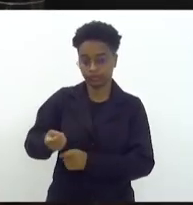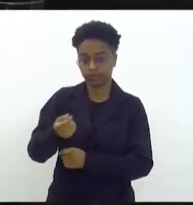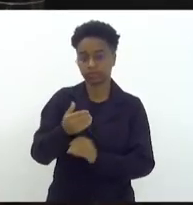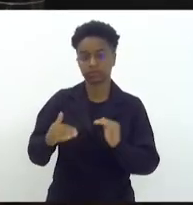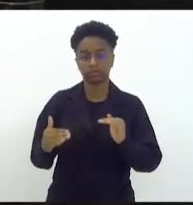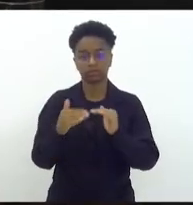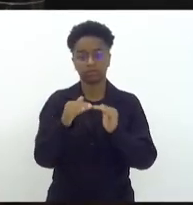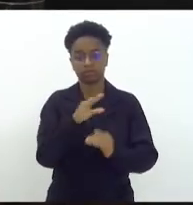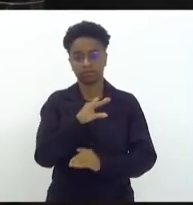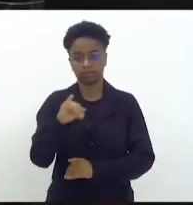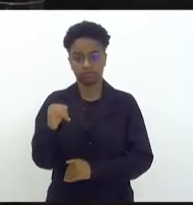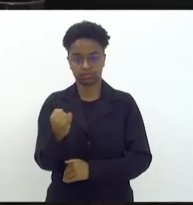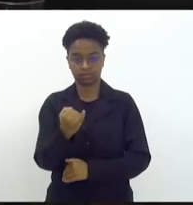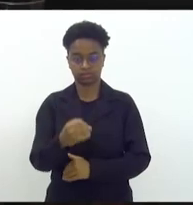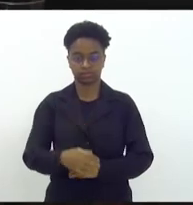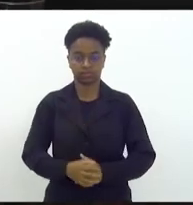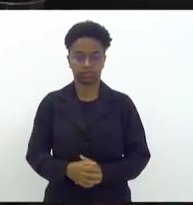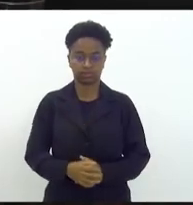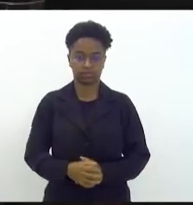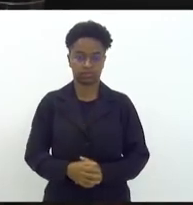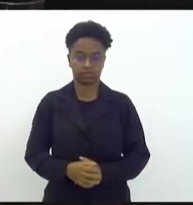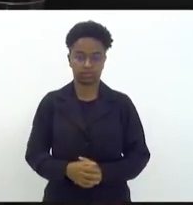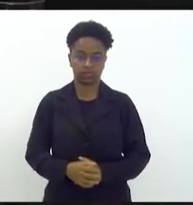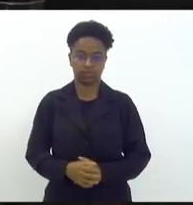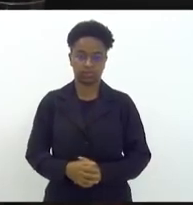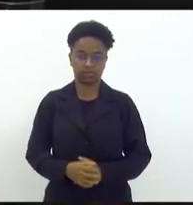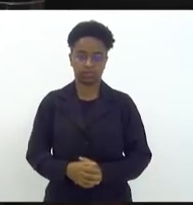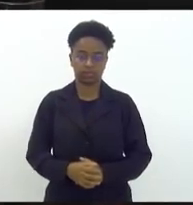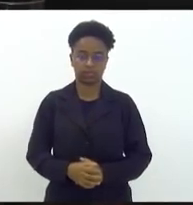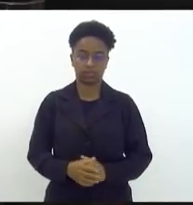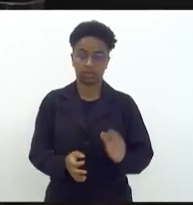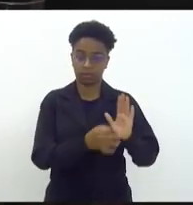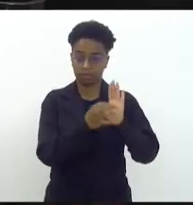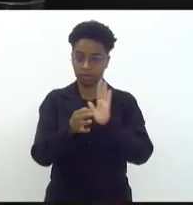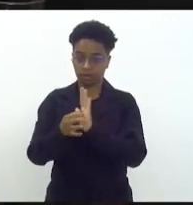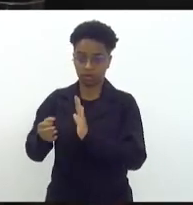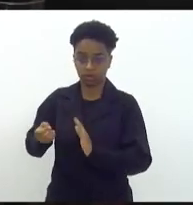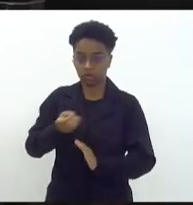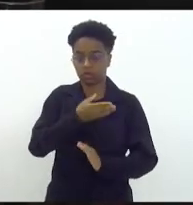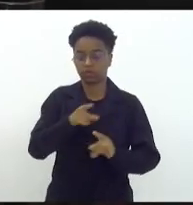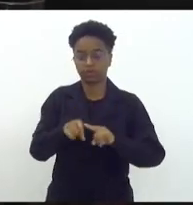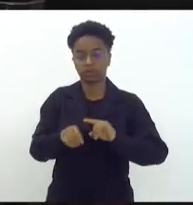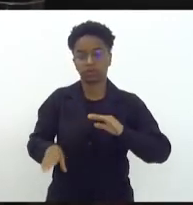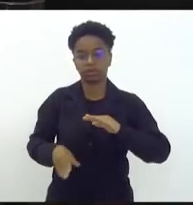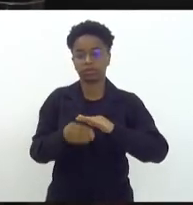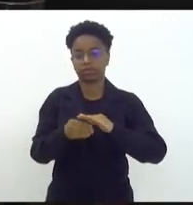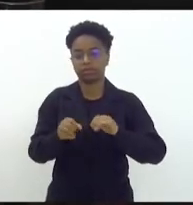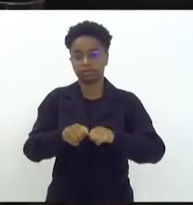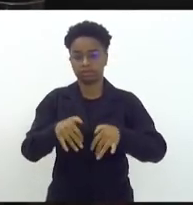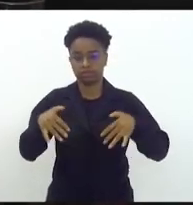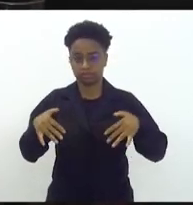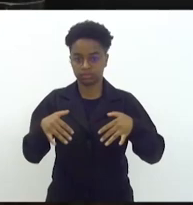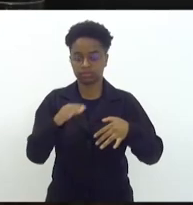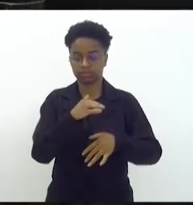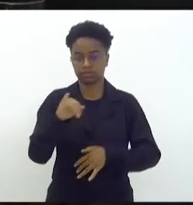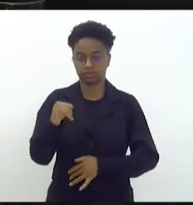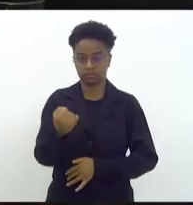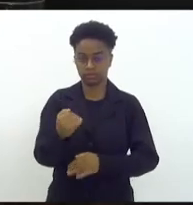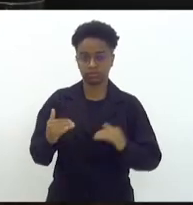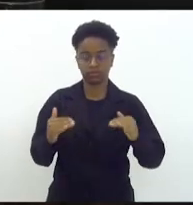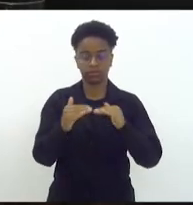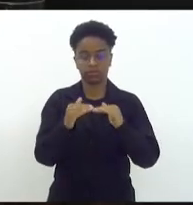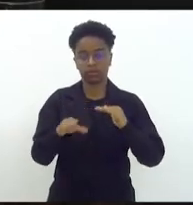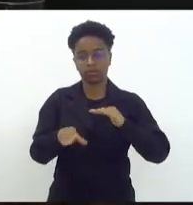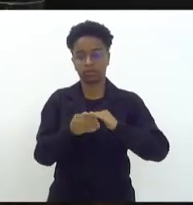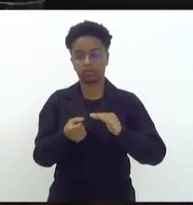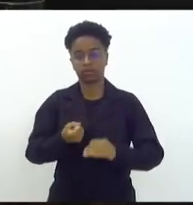da comissão de constituição e justiça. Novos pareceres às emendas de plenário das comissões de constituição e justiça favorável à